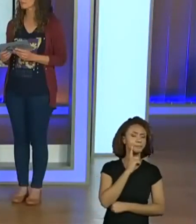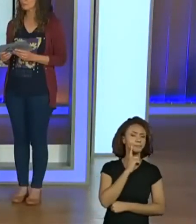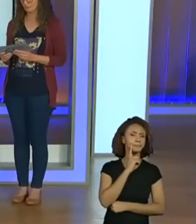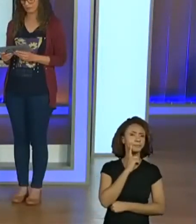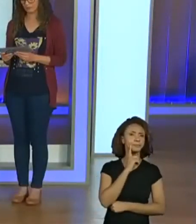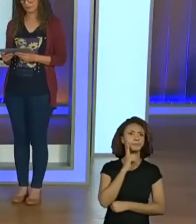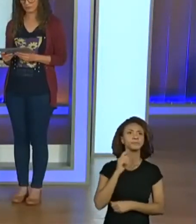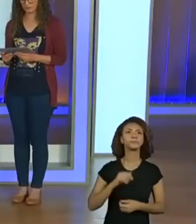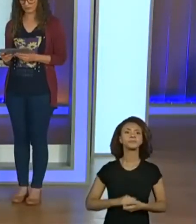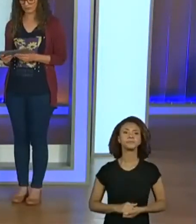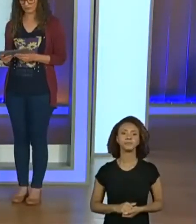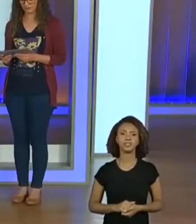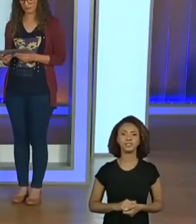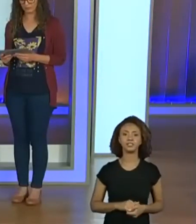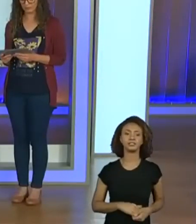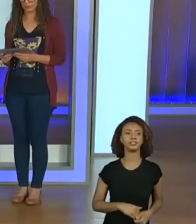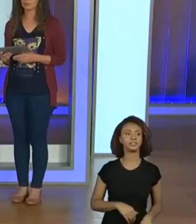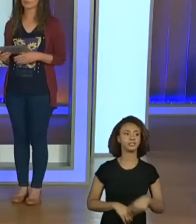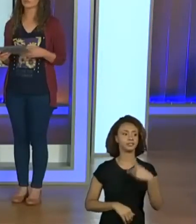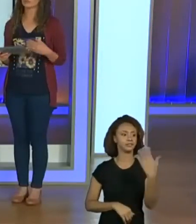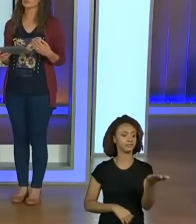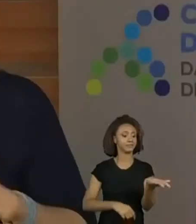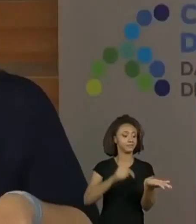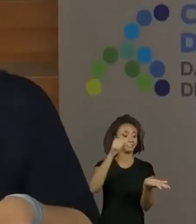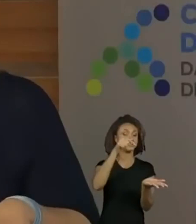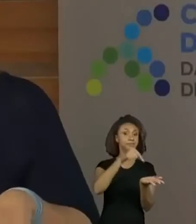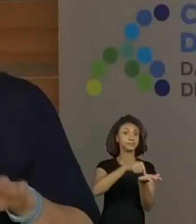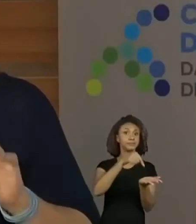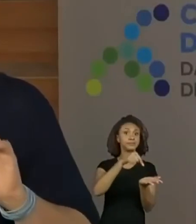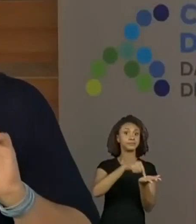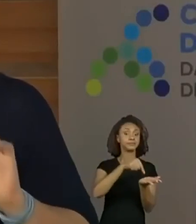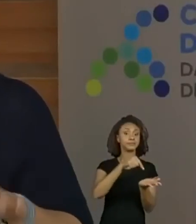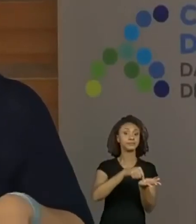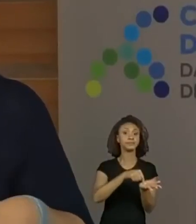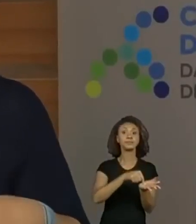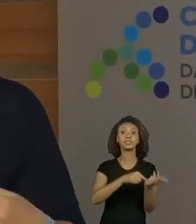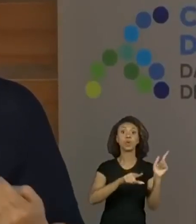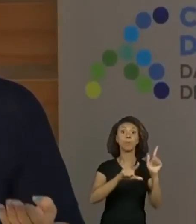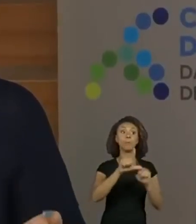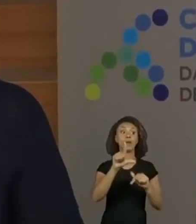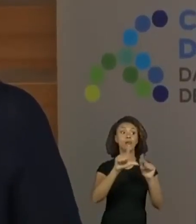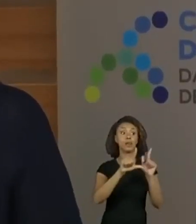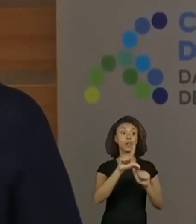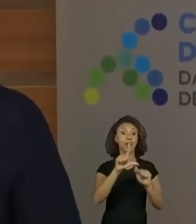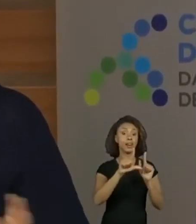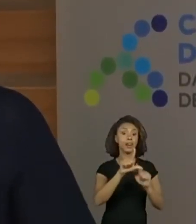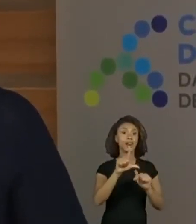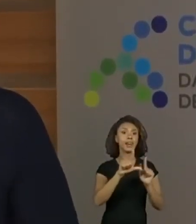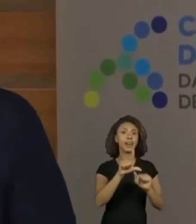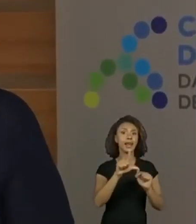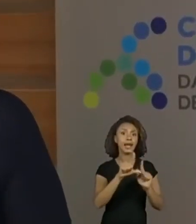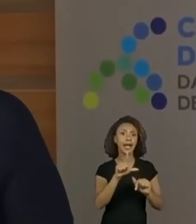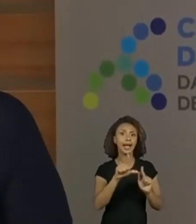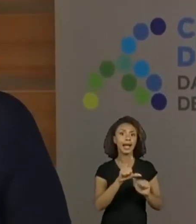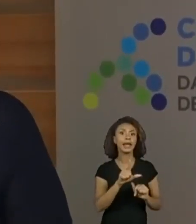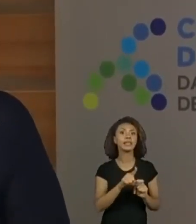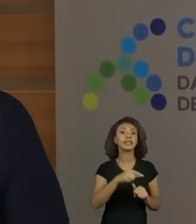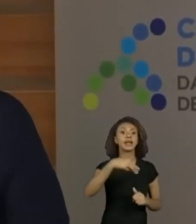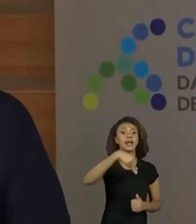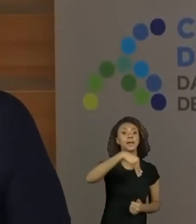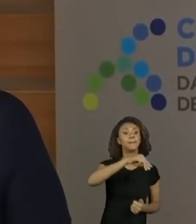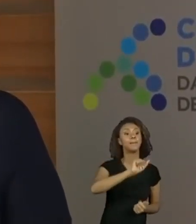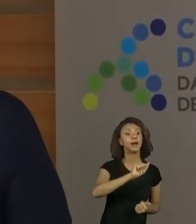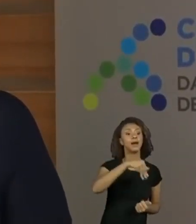Na palma da minha mão, trago uma consoante. Com ela, escrevo mamãe. A quem amo bastante.